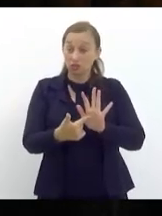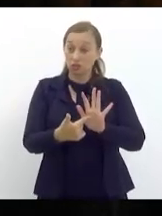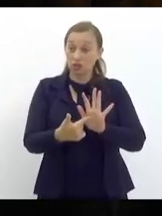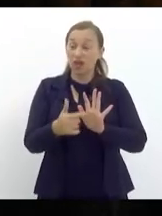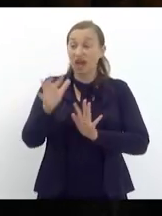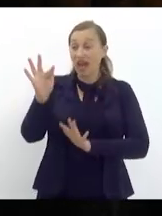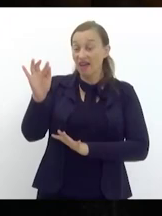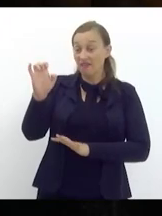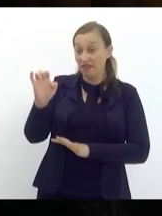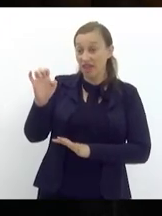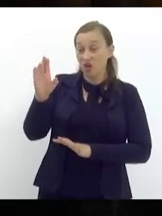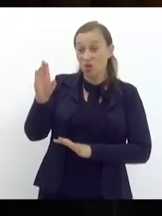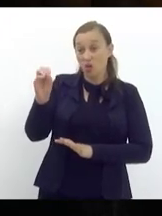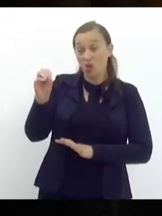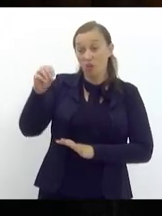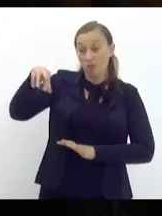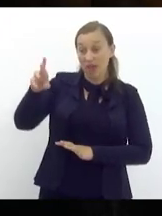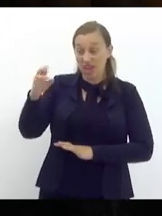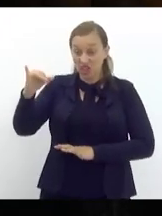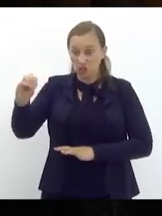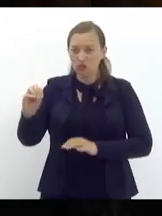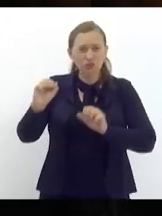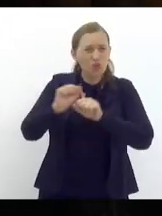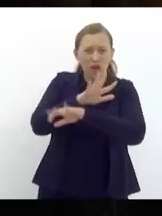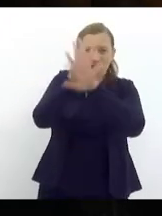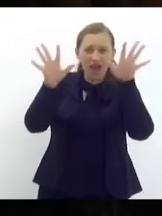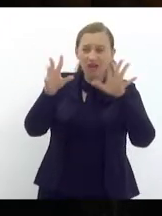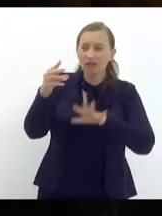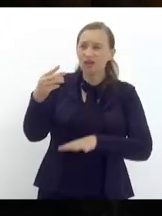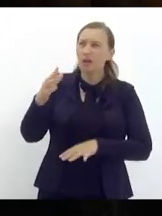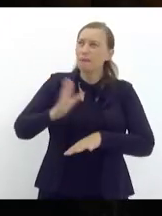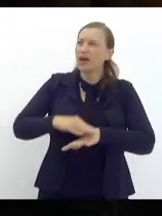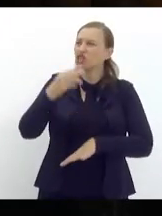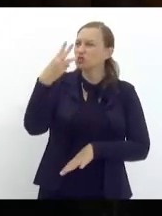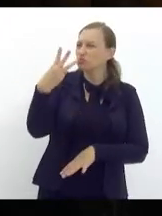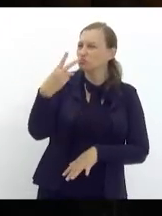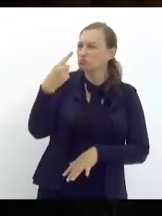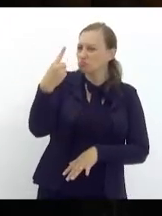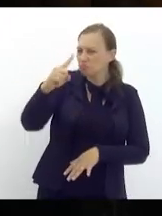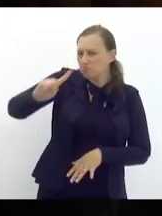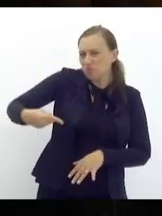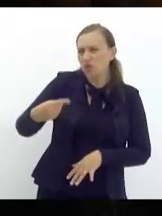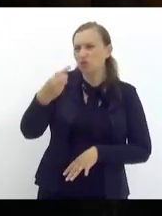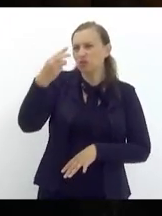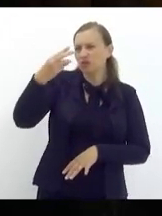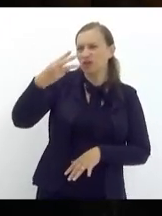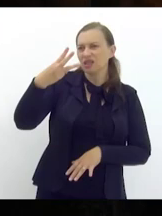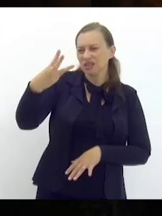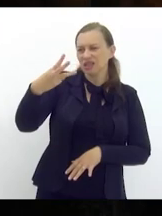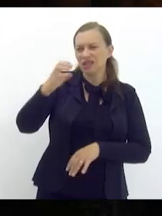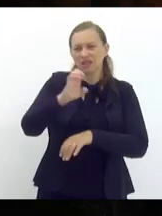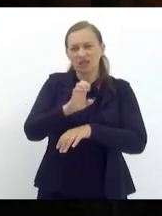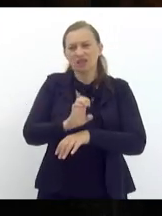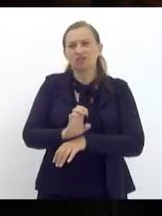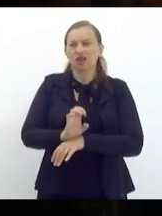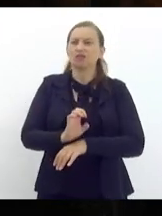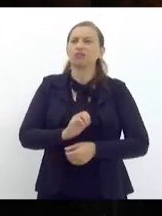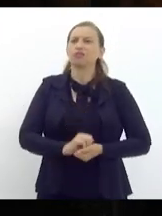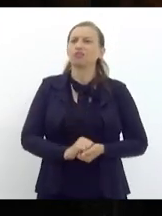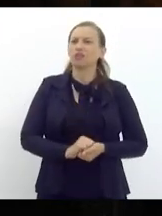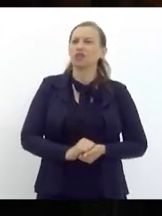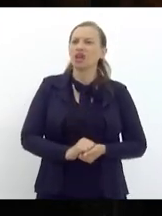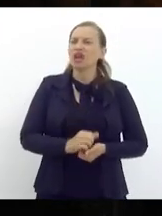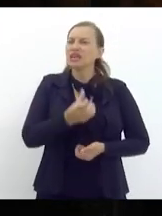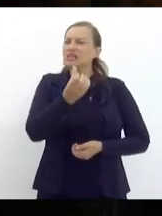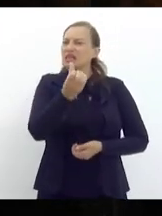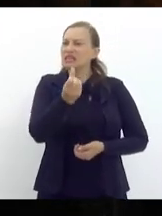mais de mil entrevistados que só 75% deles são